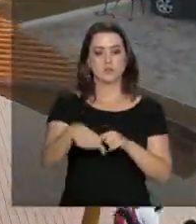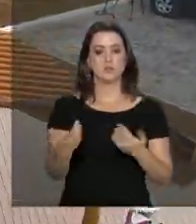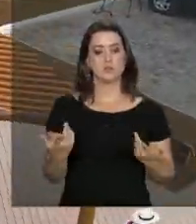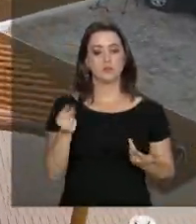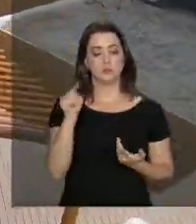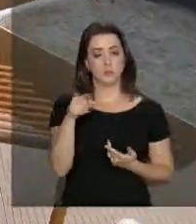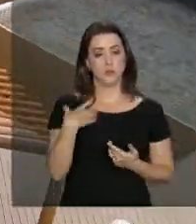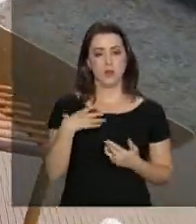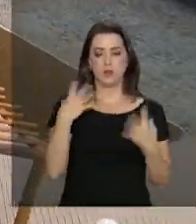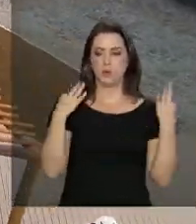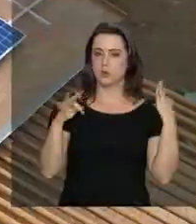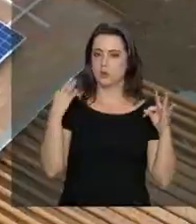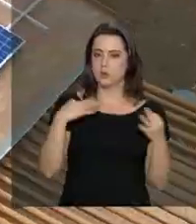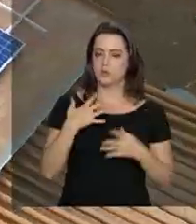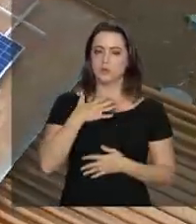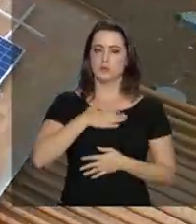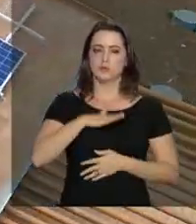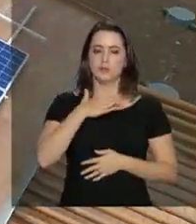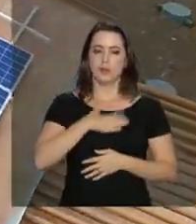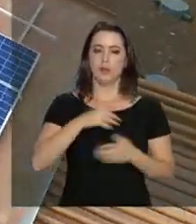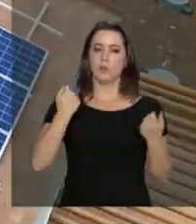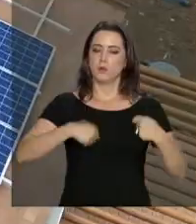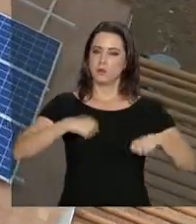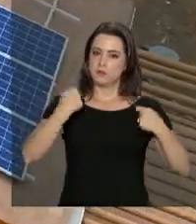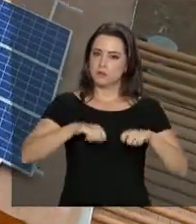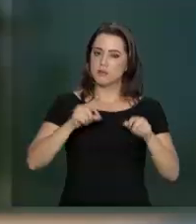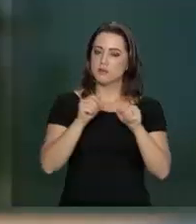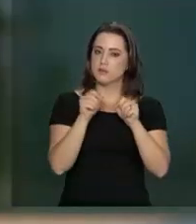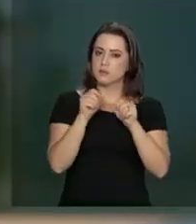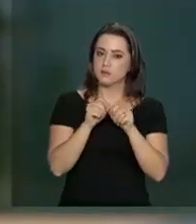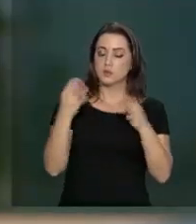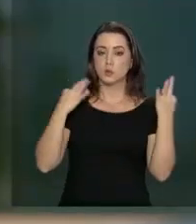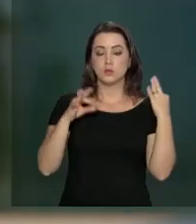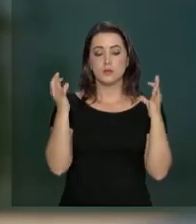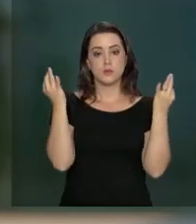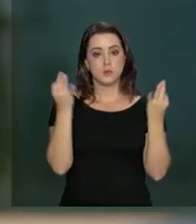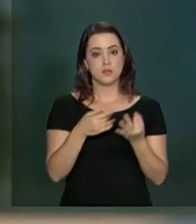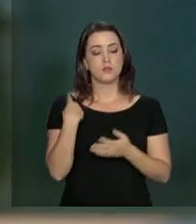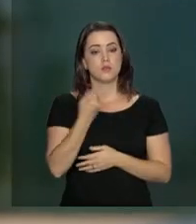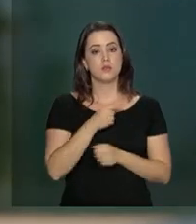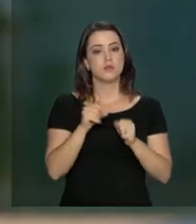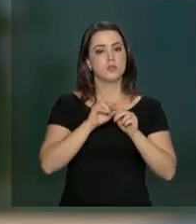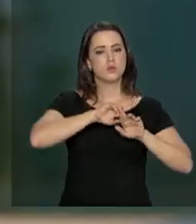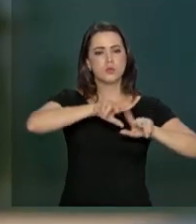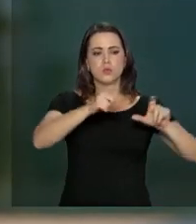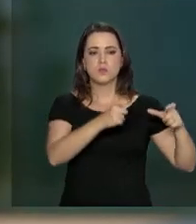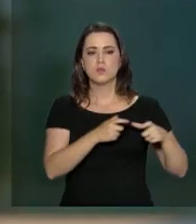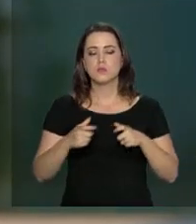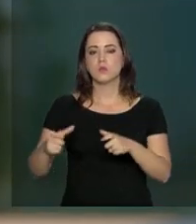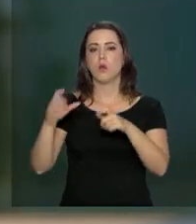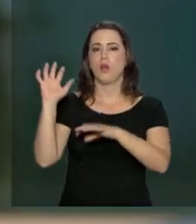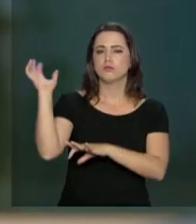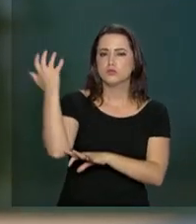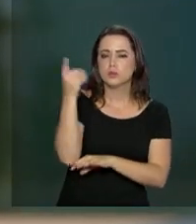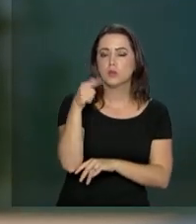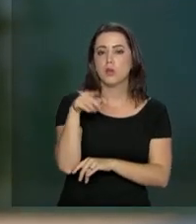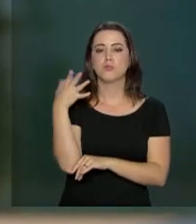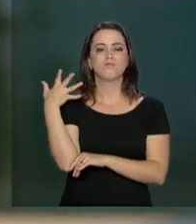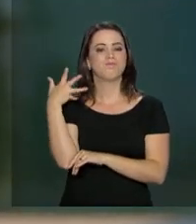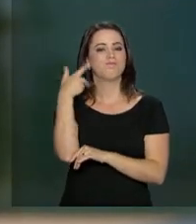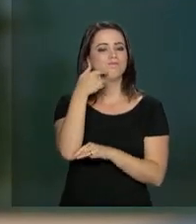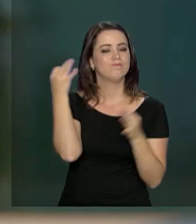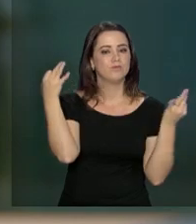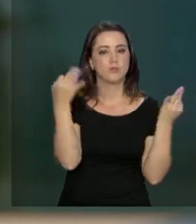faz com que o turista tenha o conforto necessário para a sua atividade de turismo. Nós estamos aplicando em vários outros parques. É um modelo de sucesso